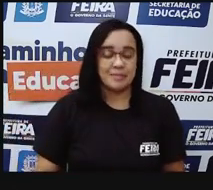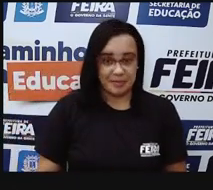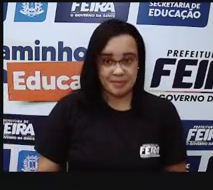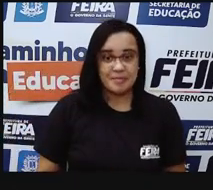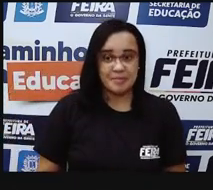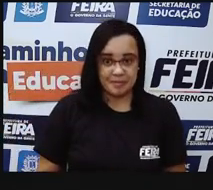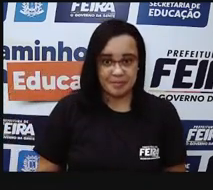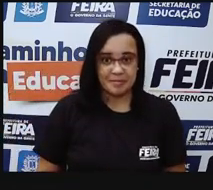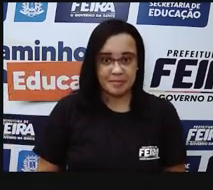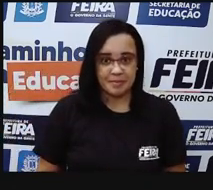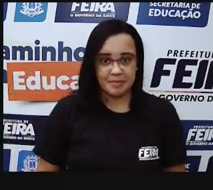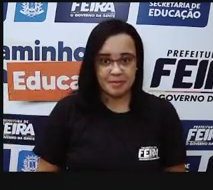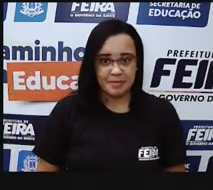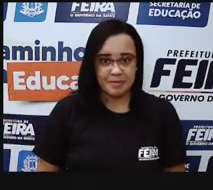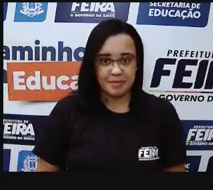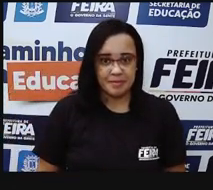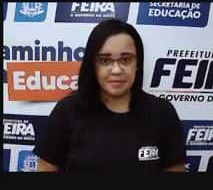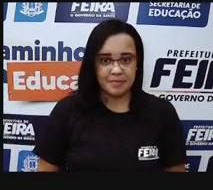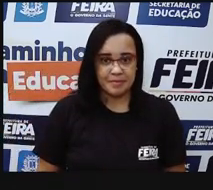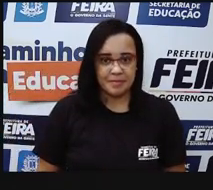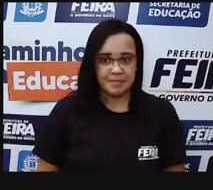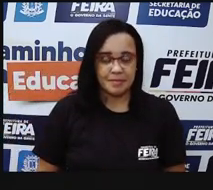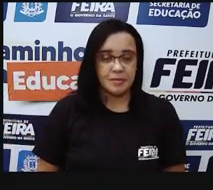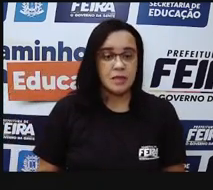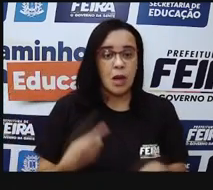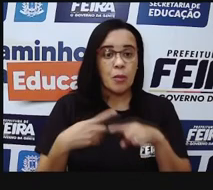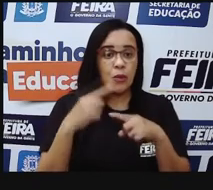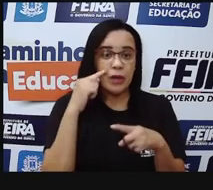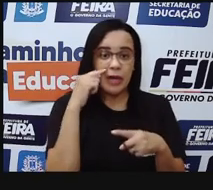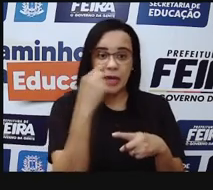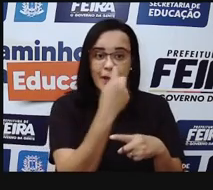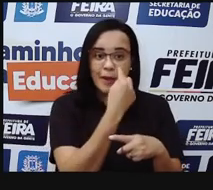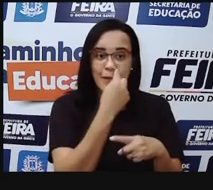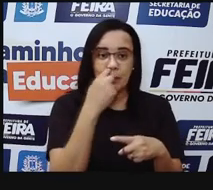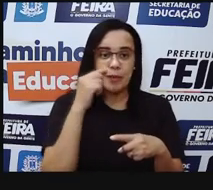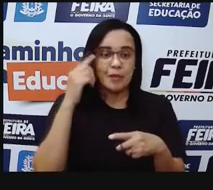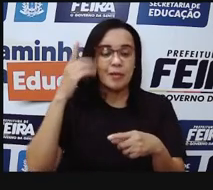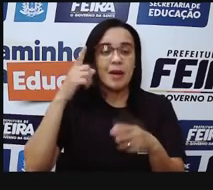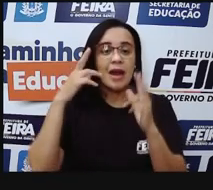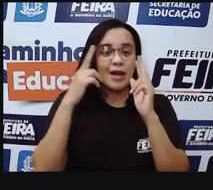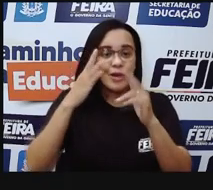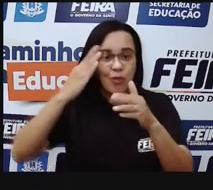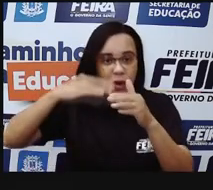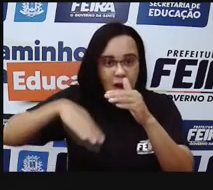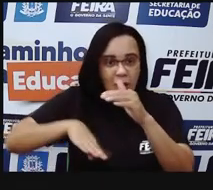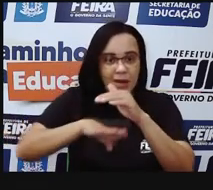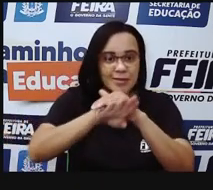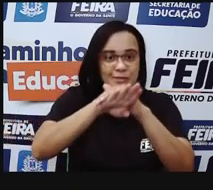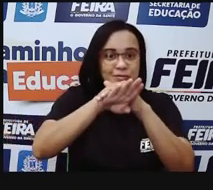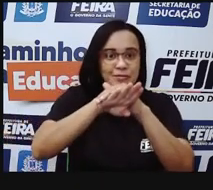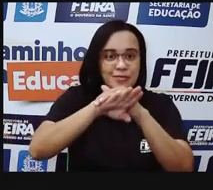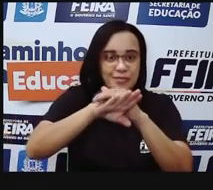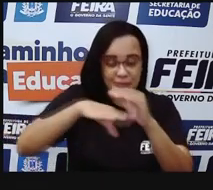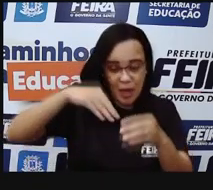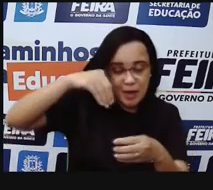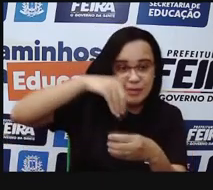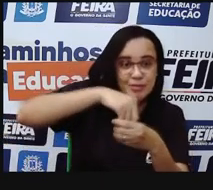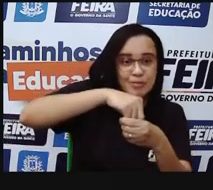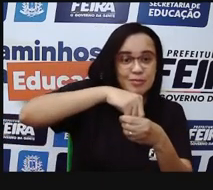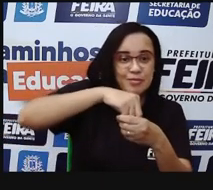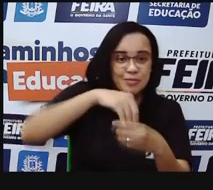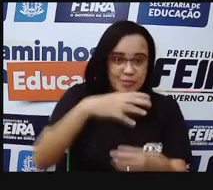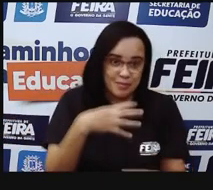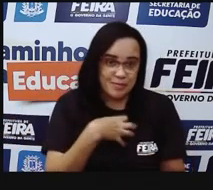que formam tudo da cavidade nasal. E aí, cada neurônio manda uma projeção, manda uma